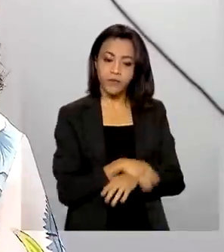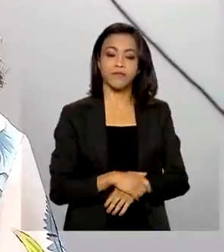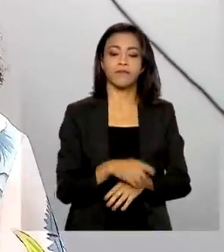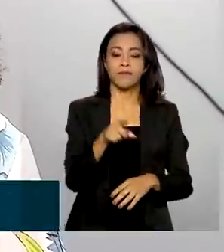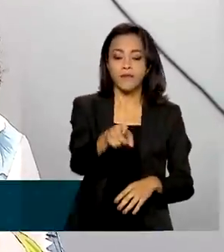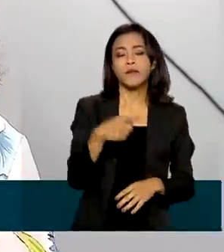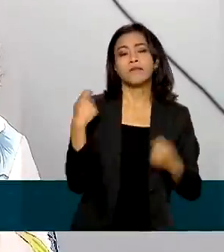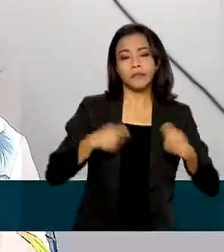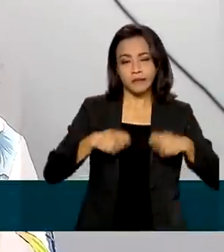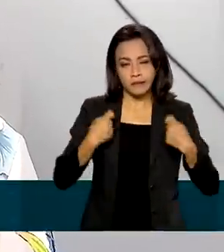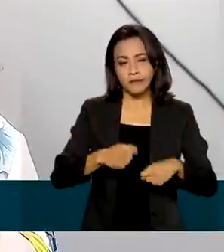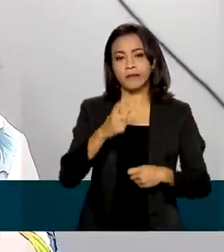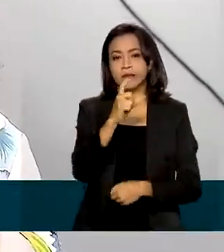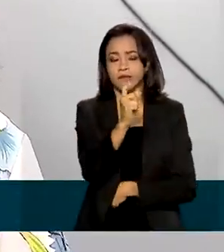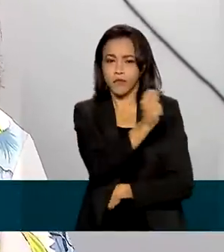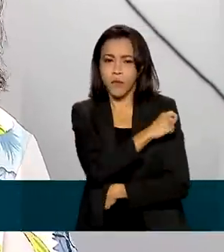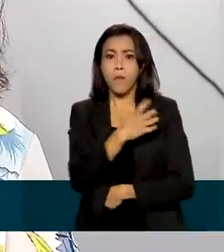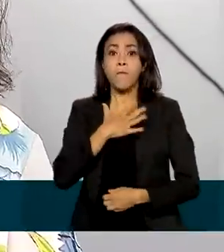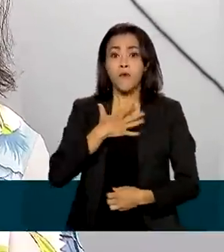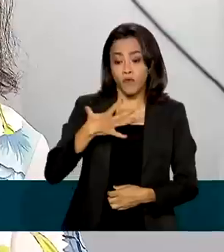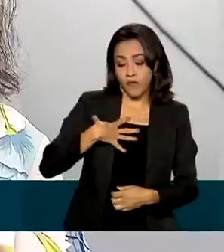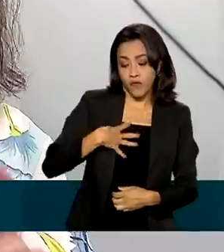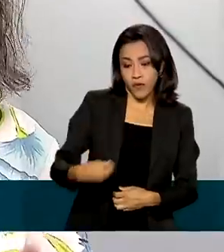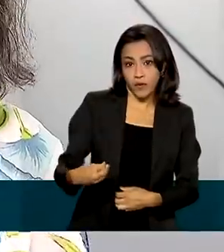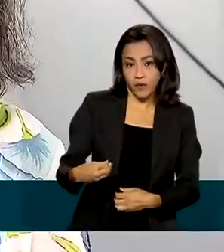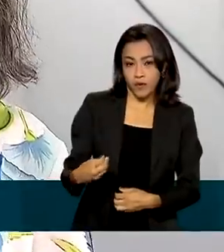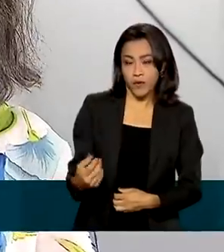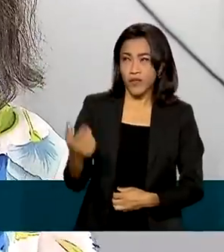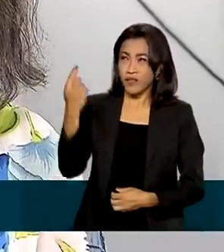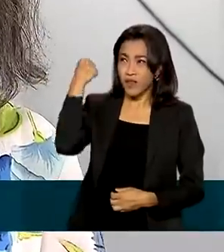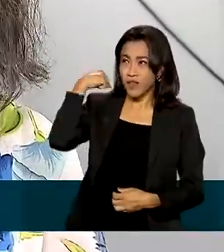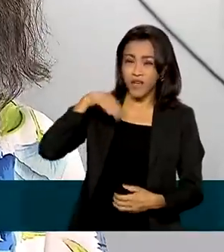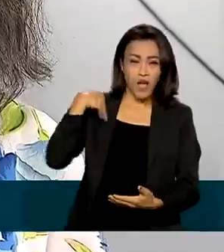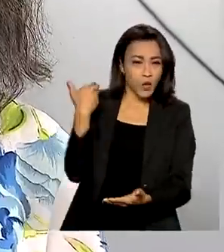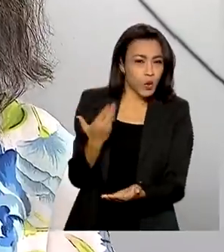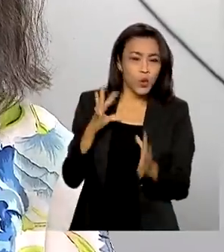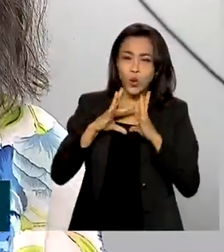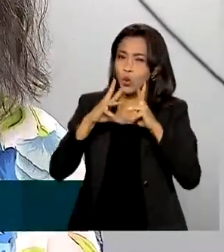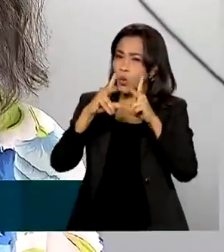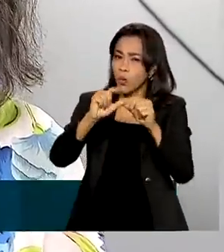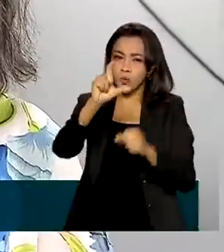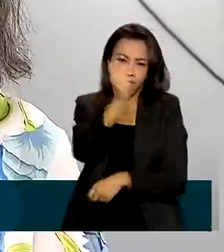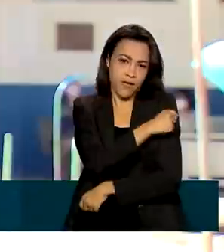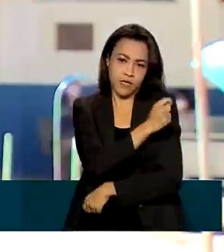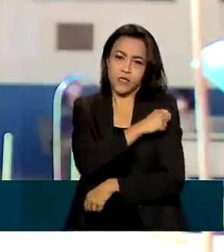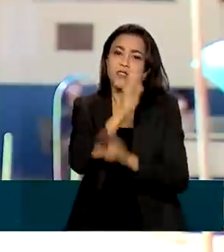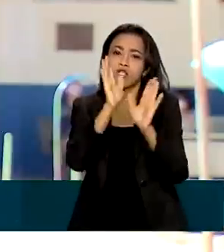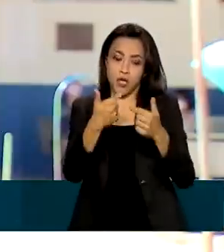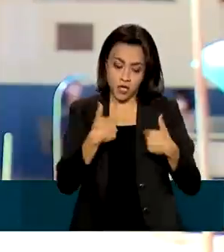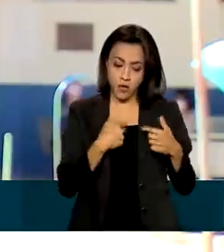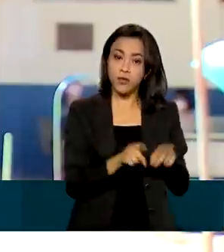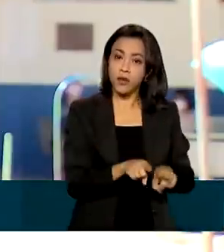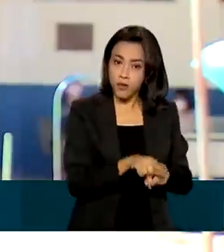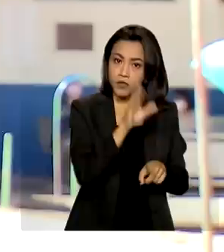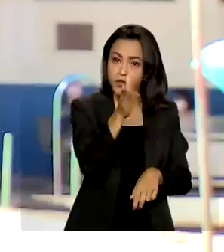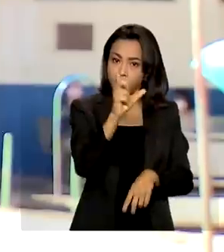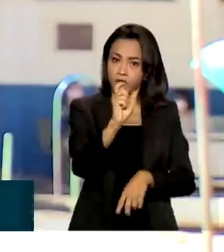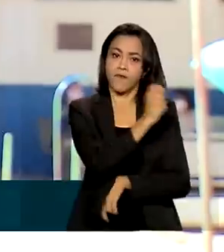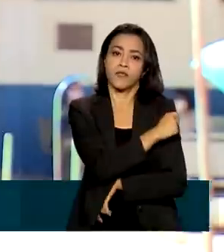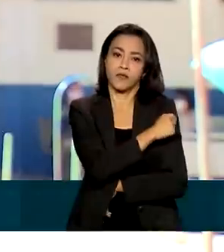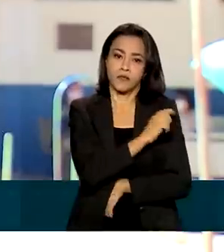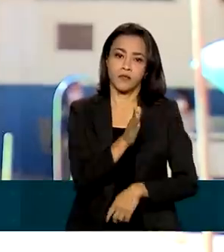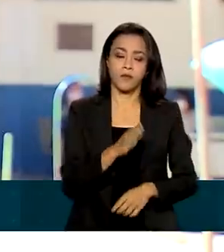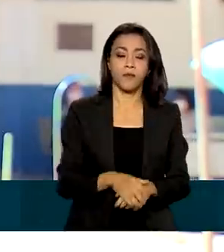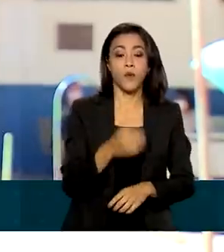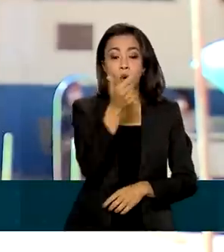é importantíssimo. Meu filho, desde a primeira que surgiu até agora, tomou todas. E eu também. Outro imunizante que